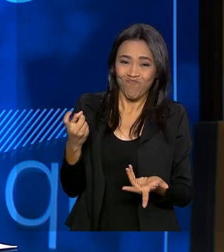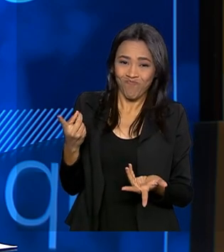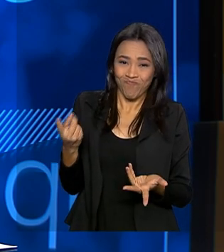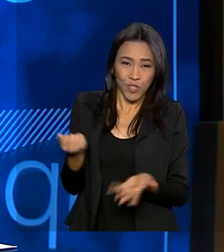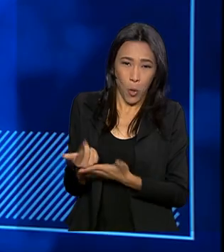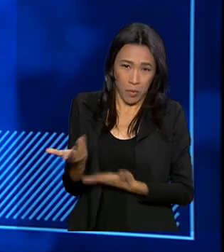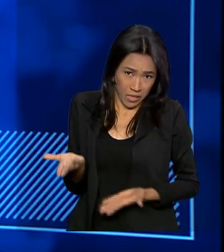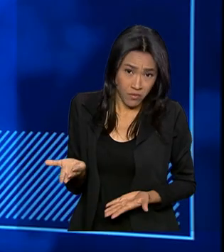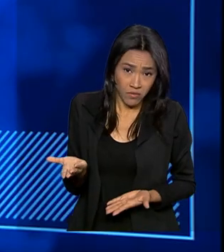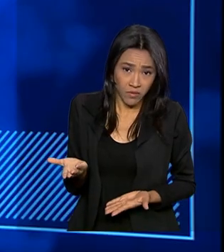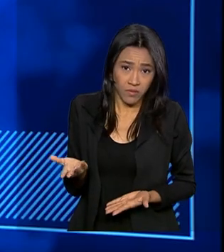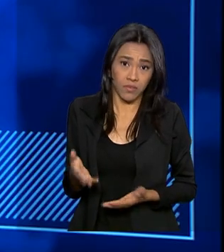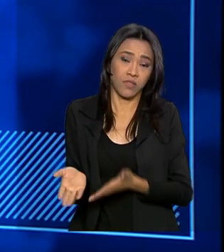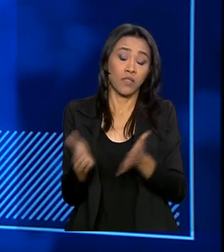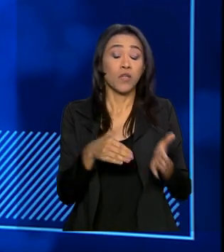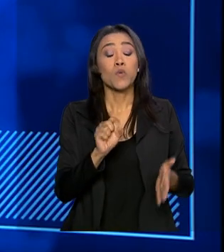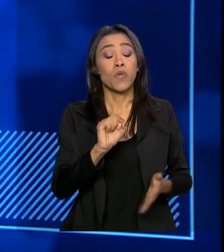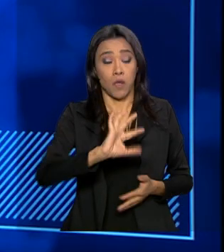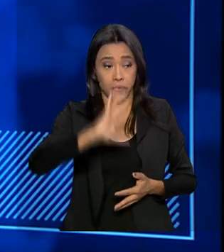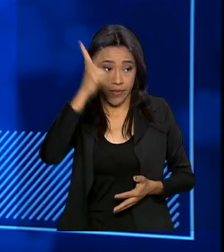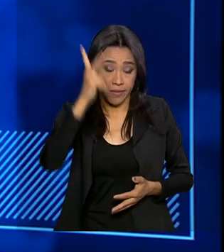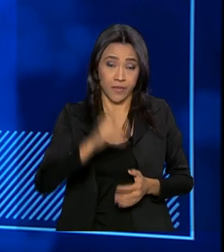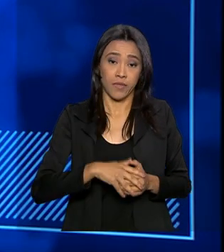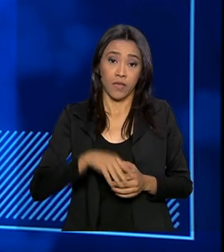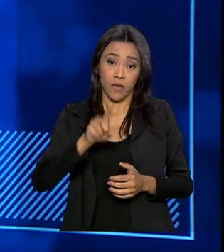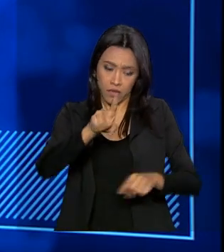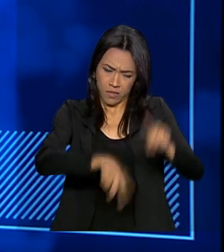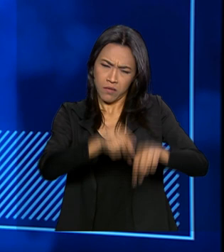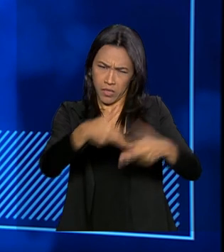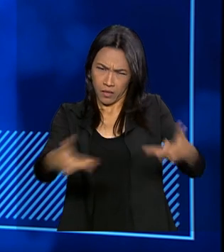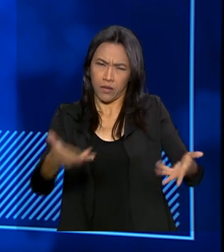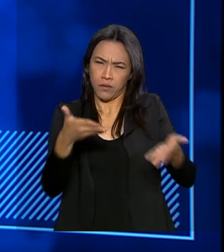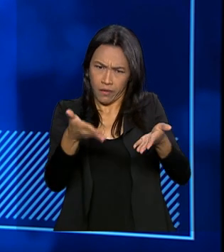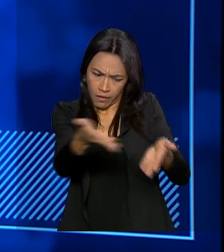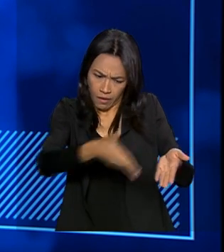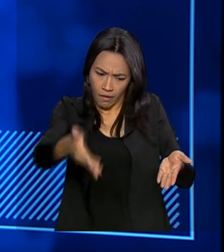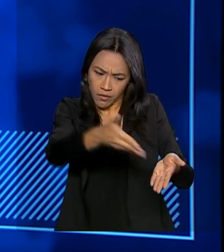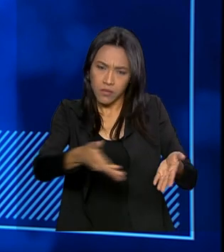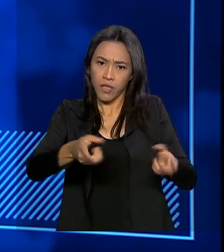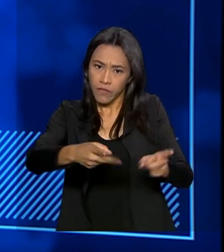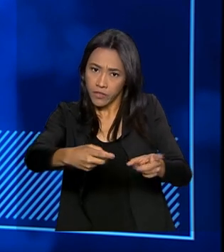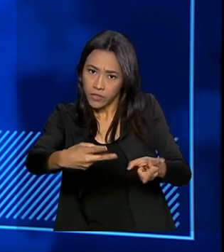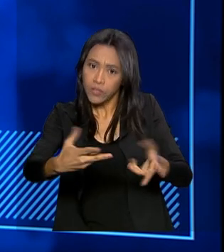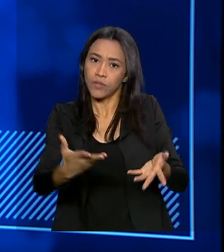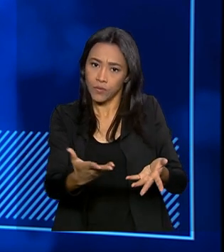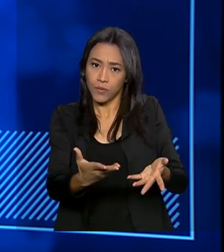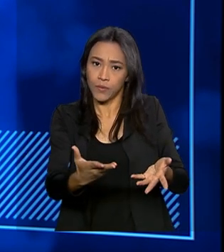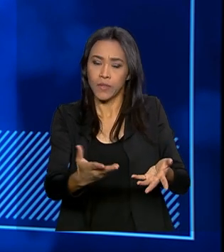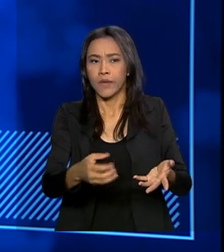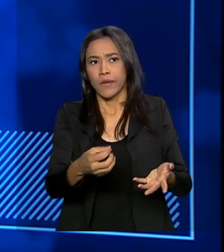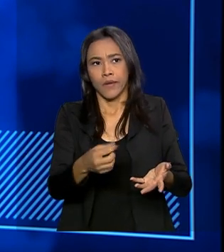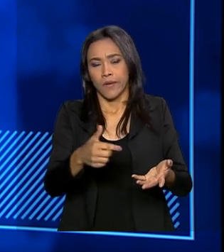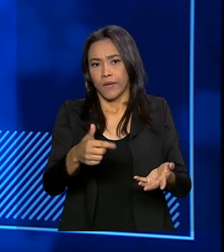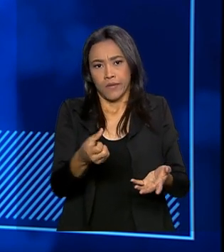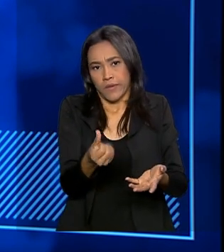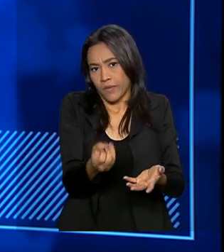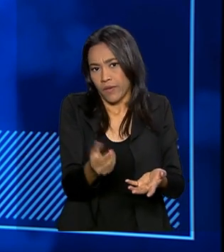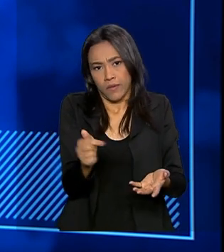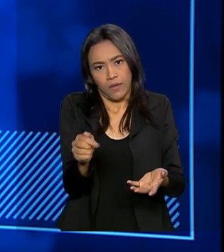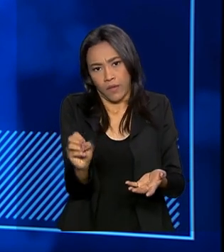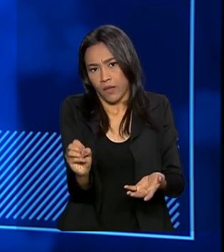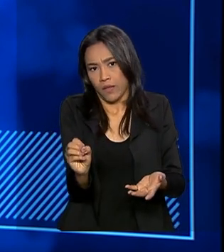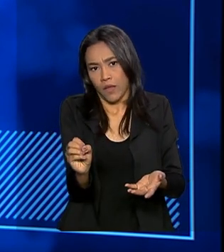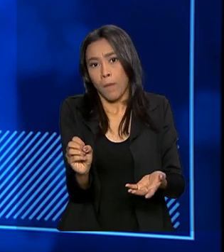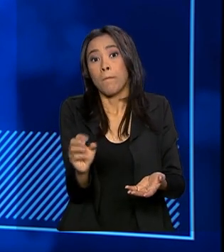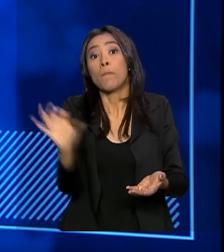Na realidade, que acontece? Muitas vezes, esses bens são propostas à venda por 60%, 70% do